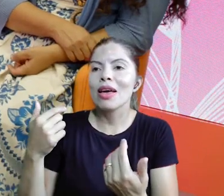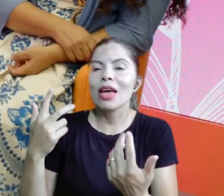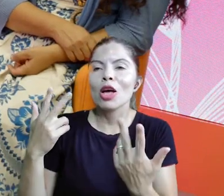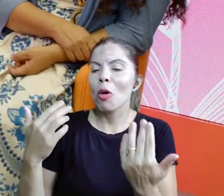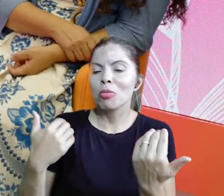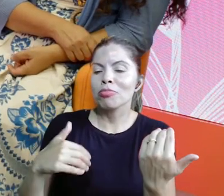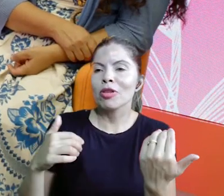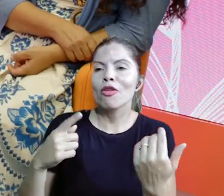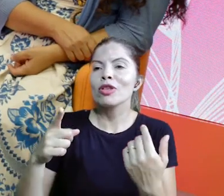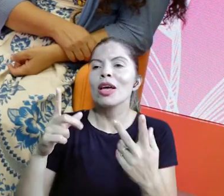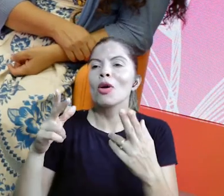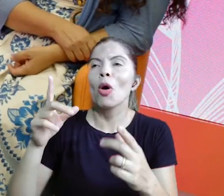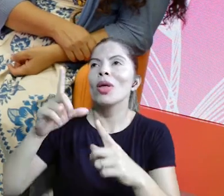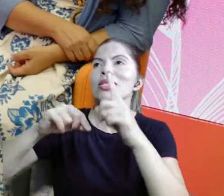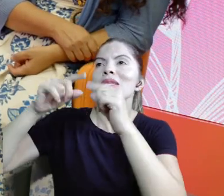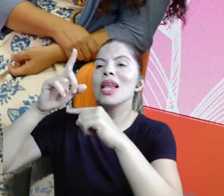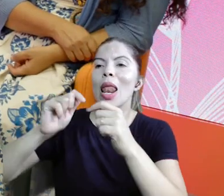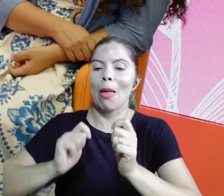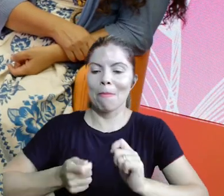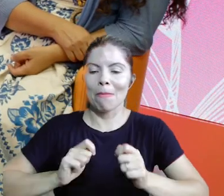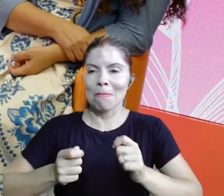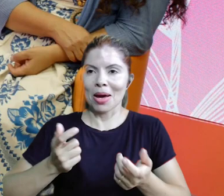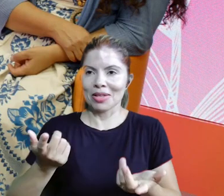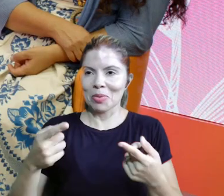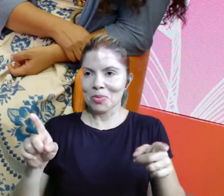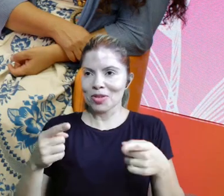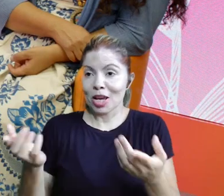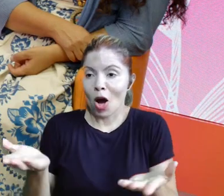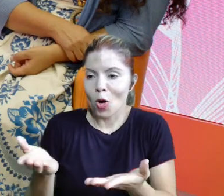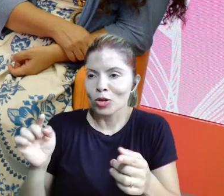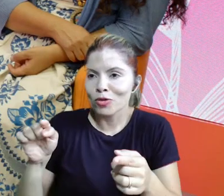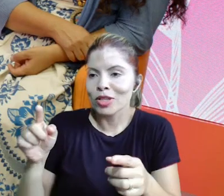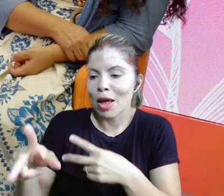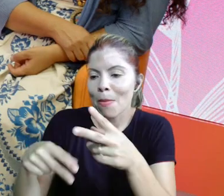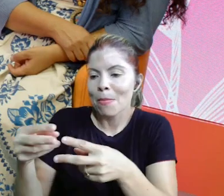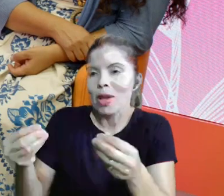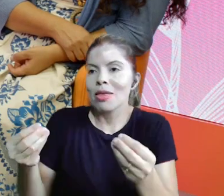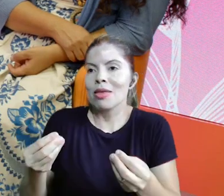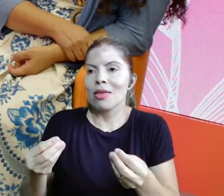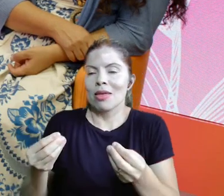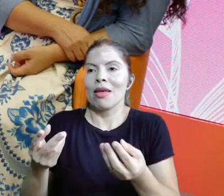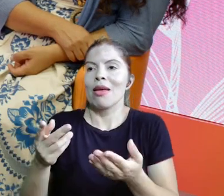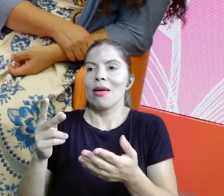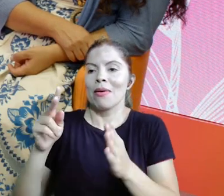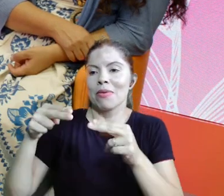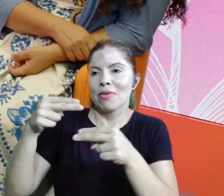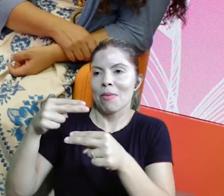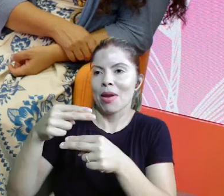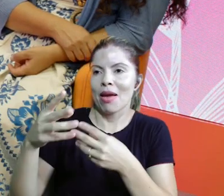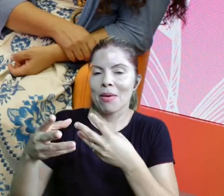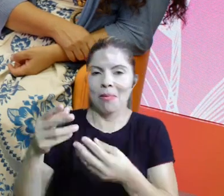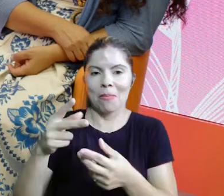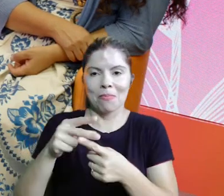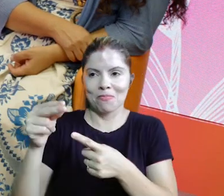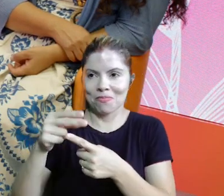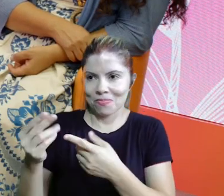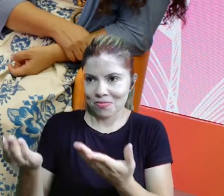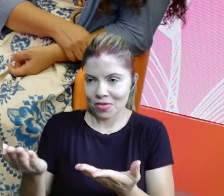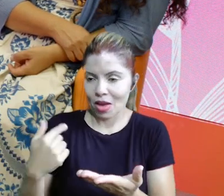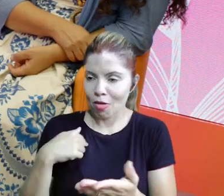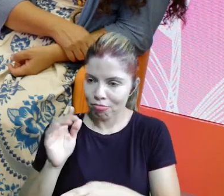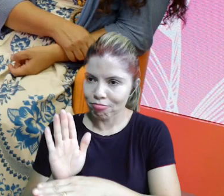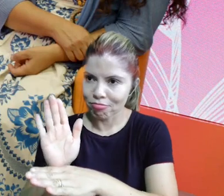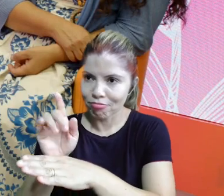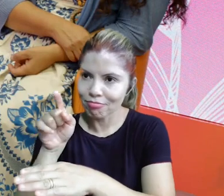Você que vai tocar, você que é a estrela da banda. Olha que bacana. E é verdade, né? Então, assim, foi, foi assim,